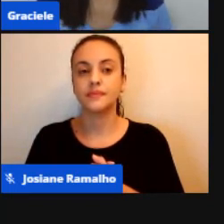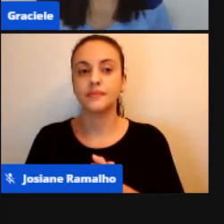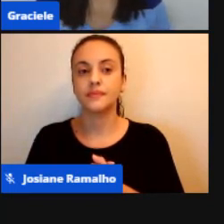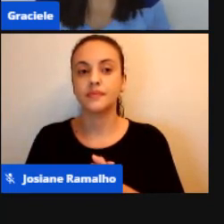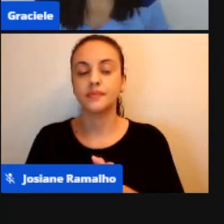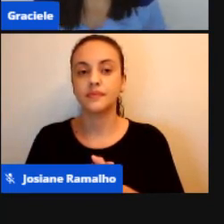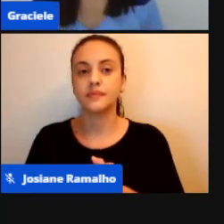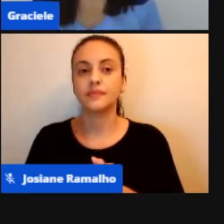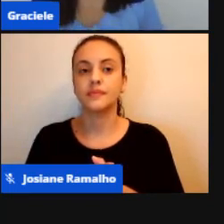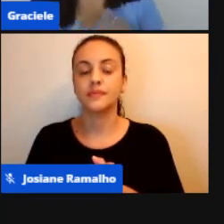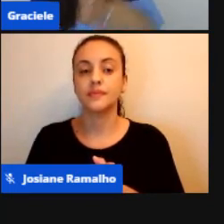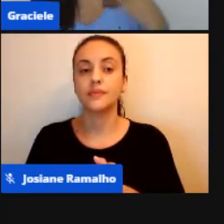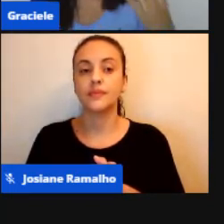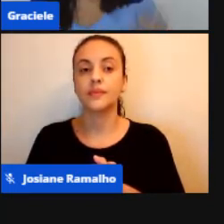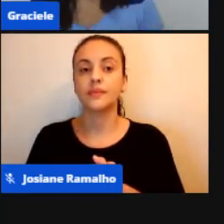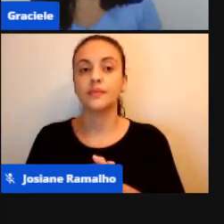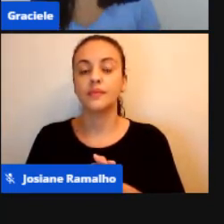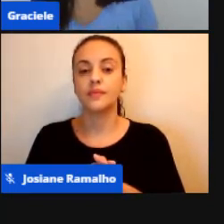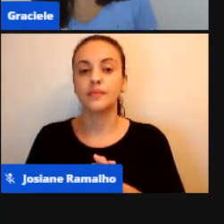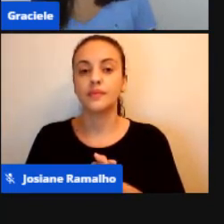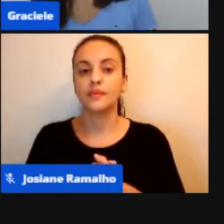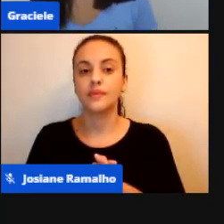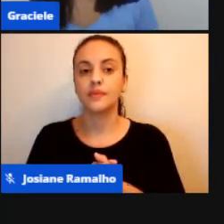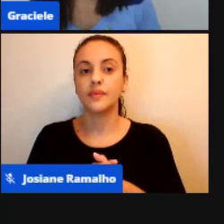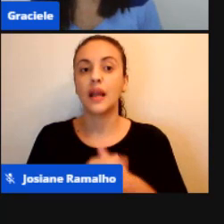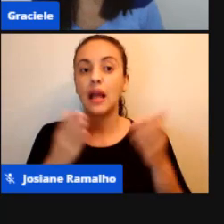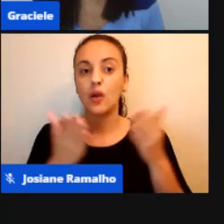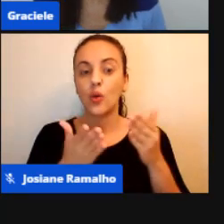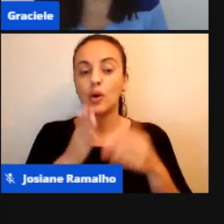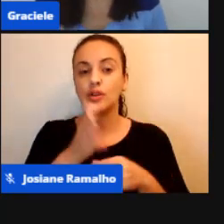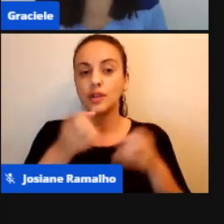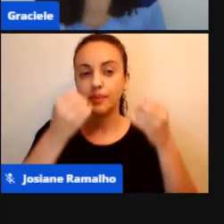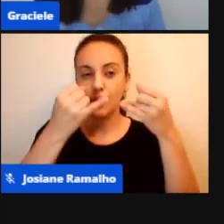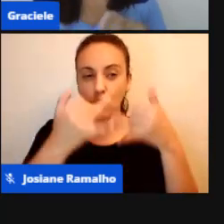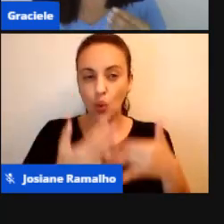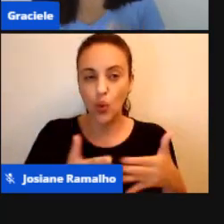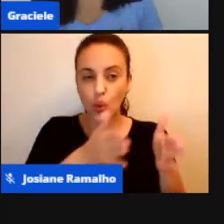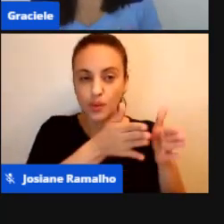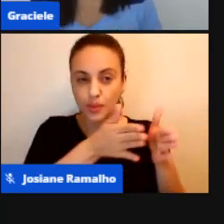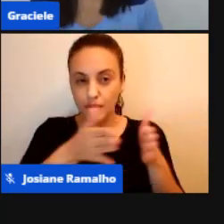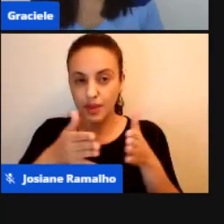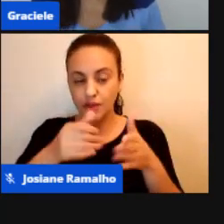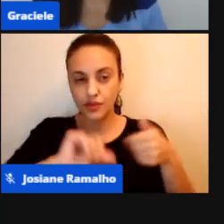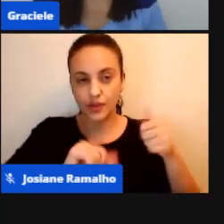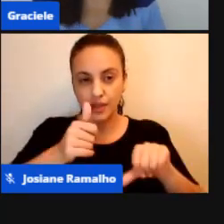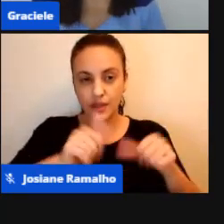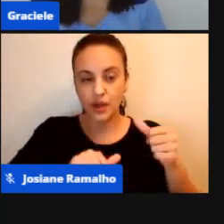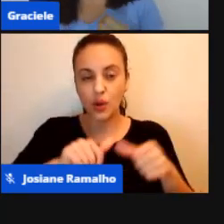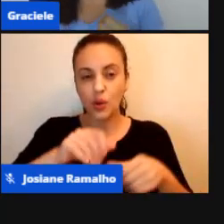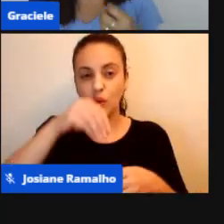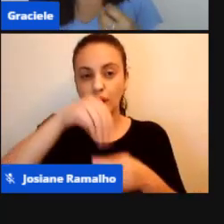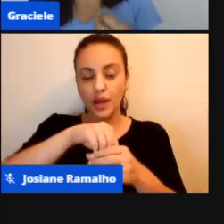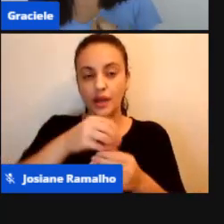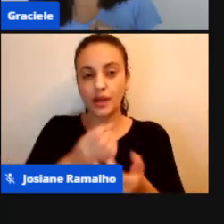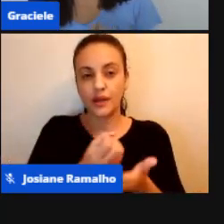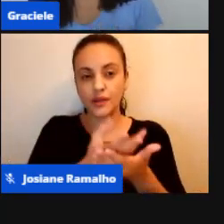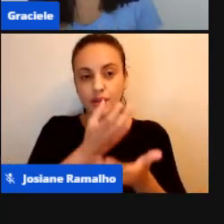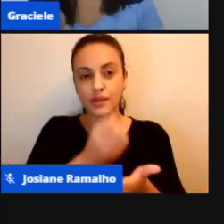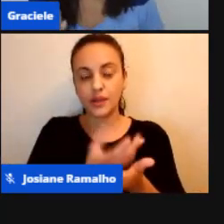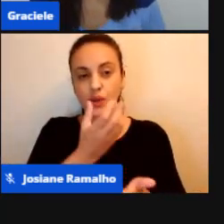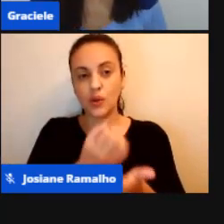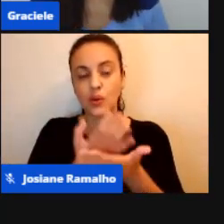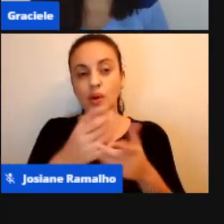Pessoal, agora que a gente falou sobre esse processo de avaliação dentro da alfabetização, de